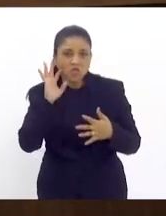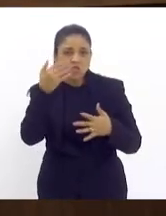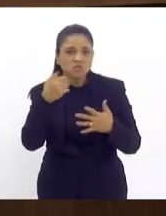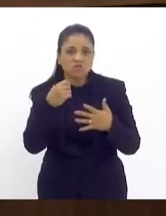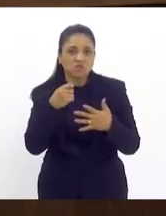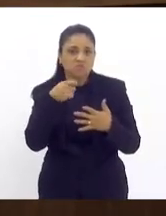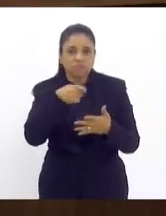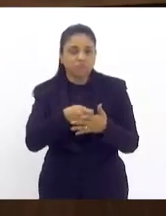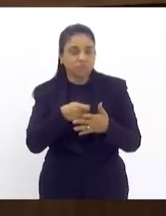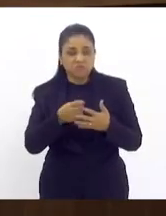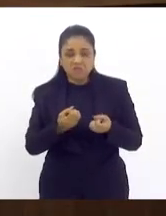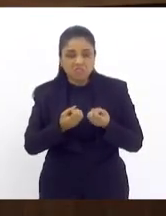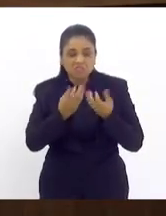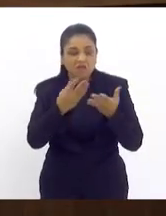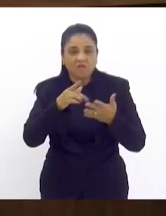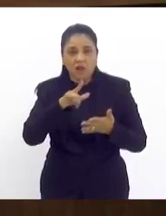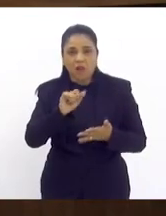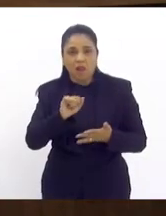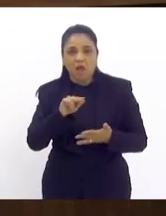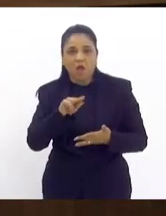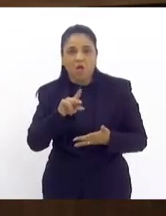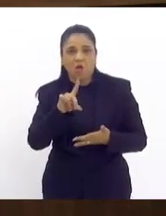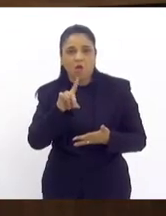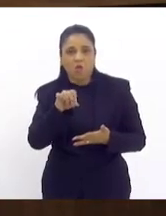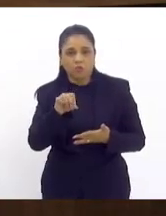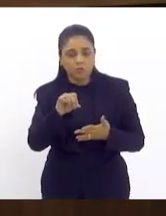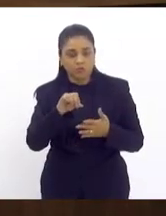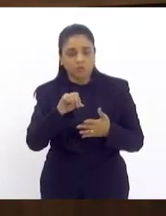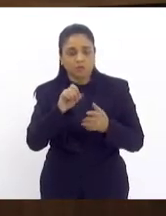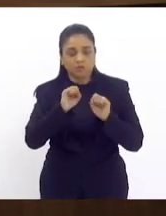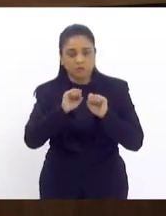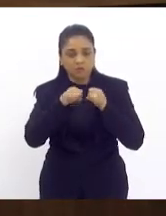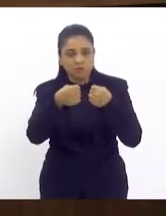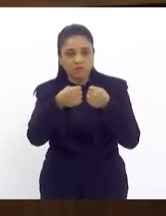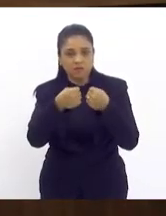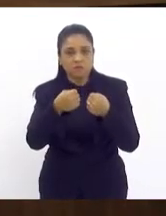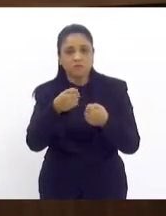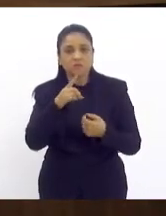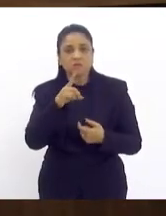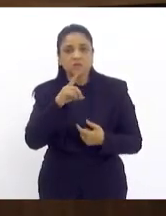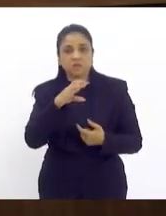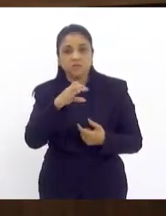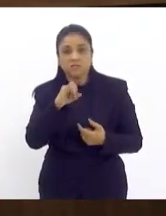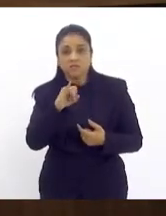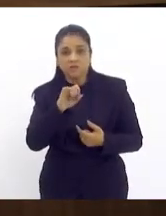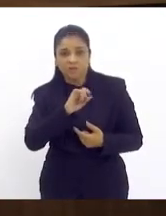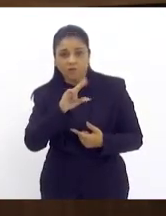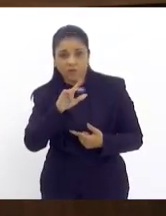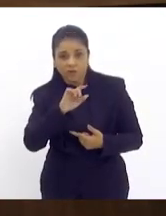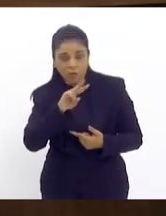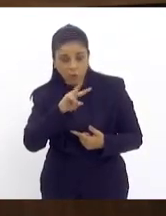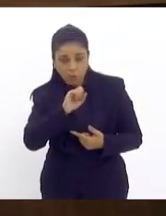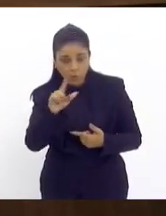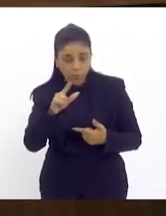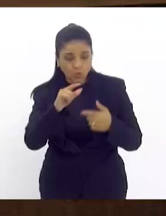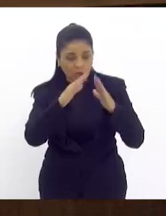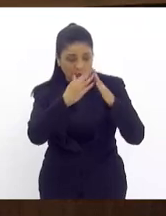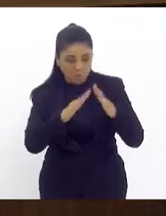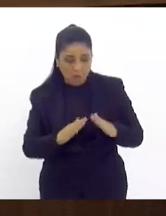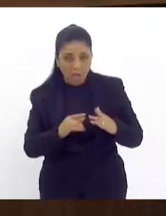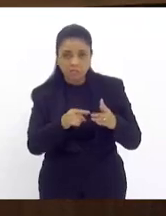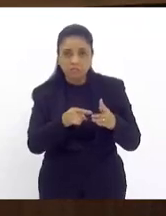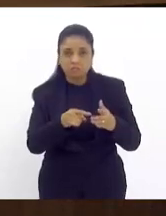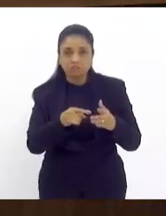dar o laudo da defesa civil dizendo que as moradias precárias daquelas pessoas elas não